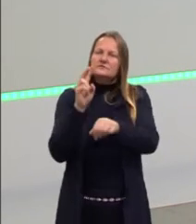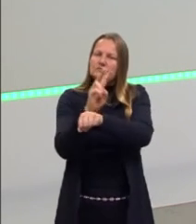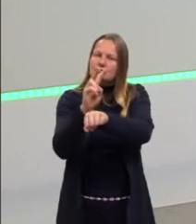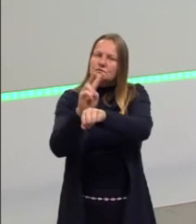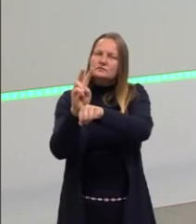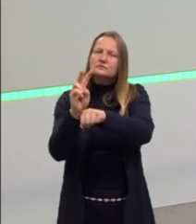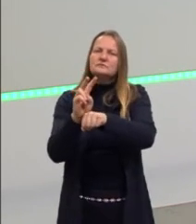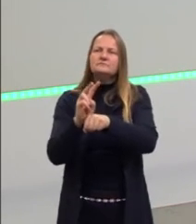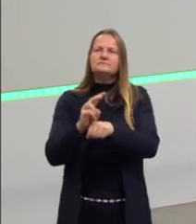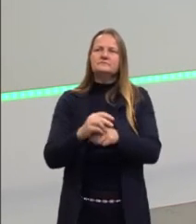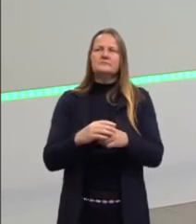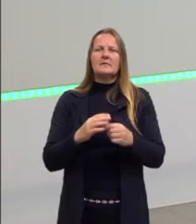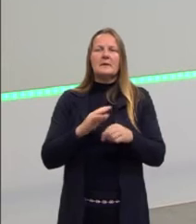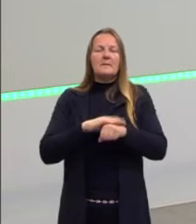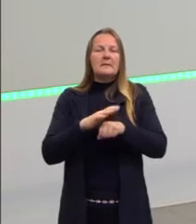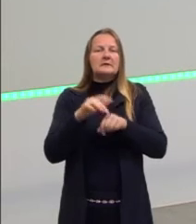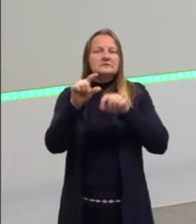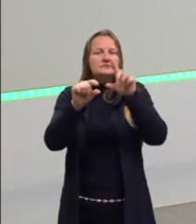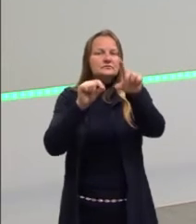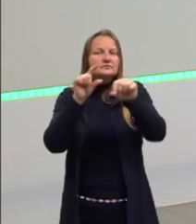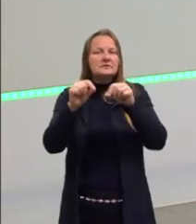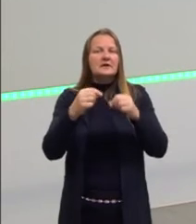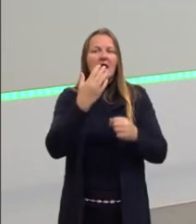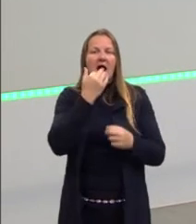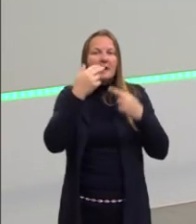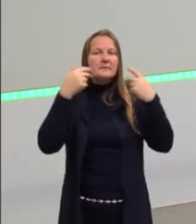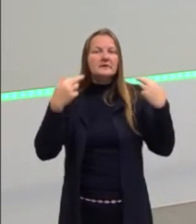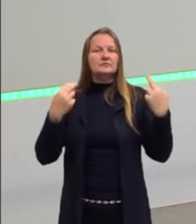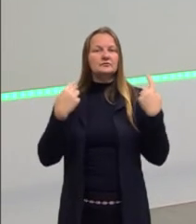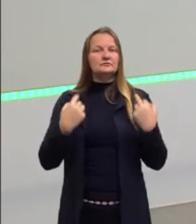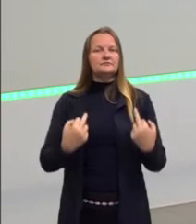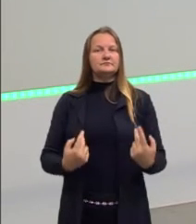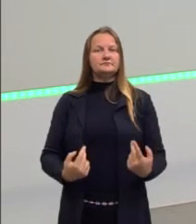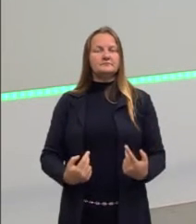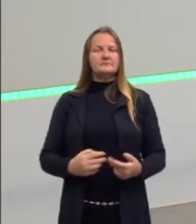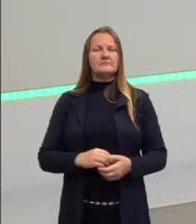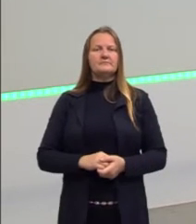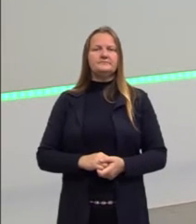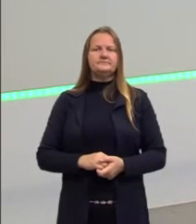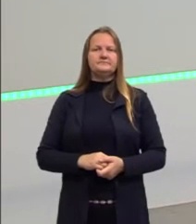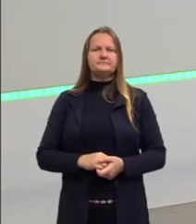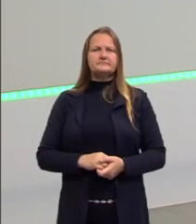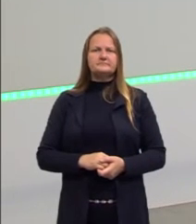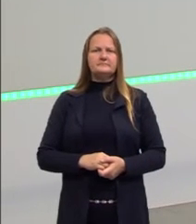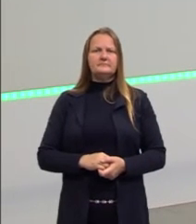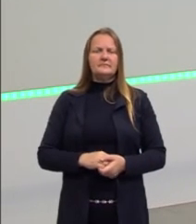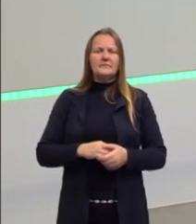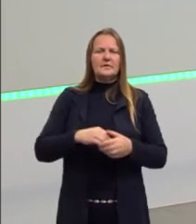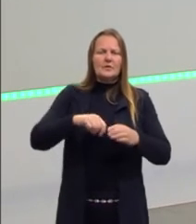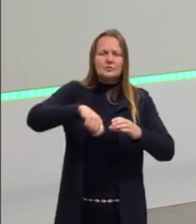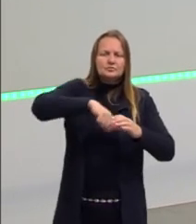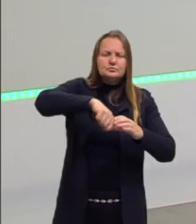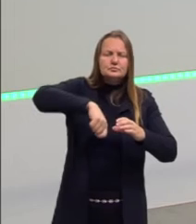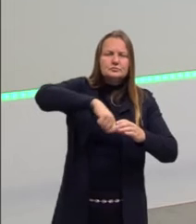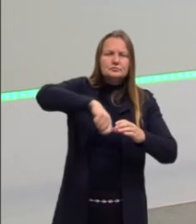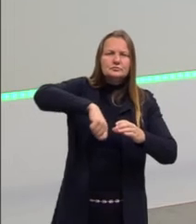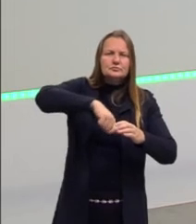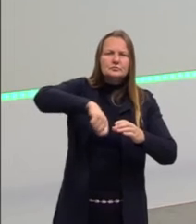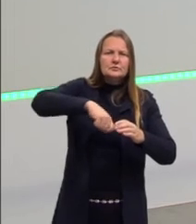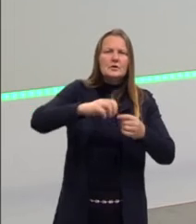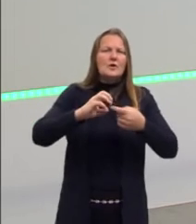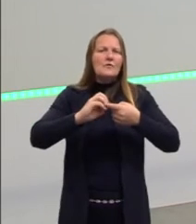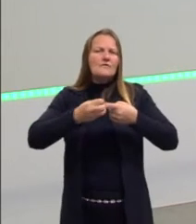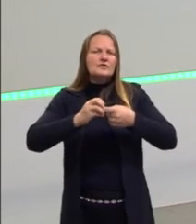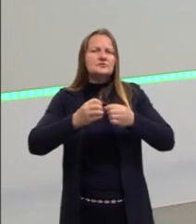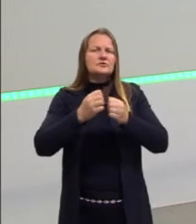quanto mais nós optarmos por alimentos naturais, aqueles alimentos que temos que cozinhar, né? O velho feijão,